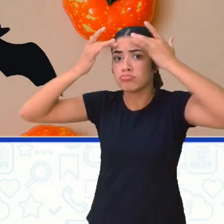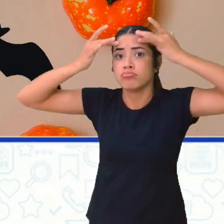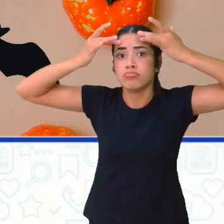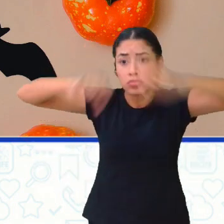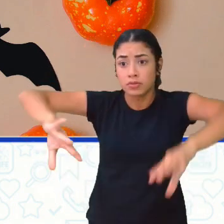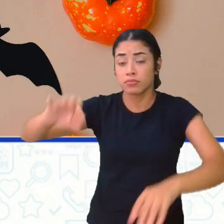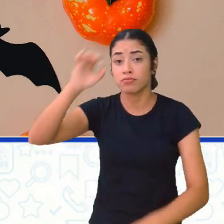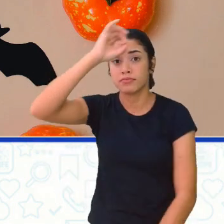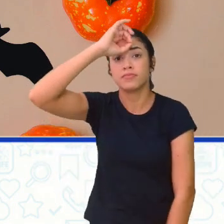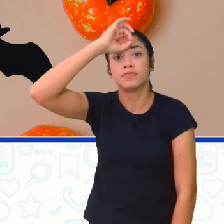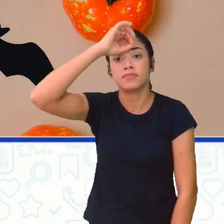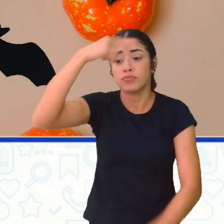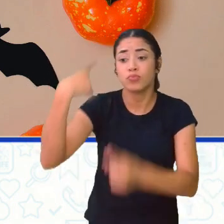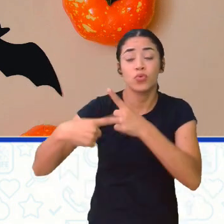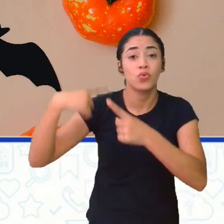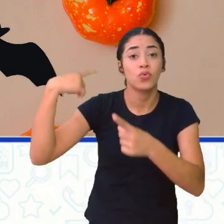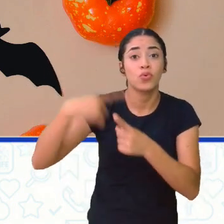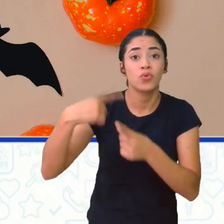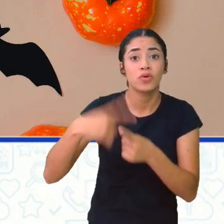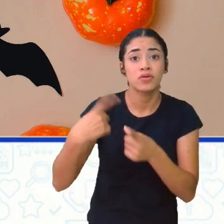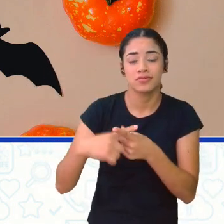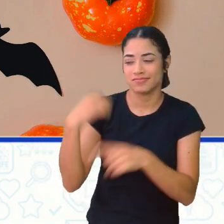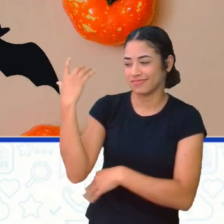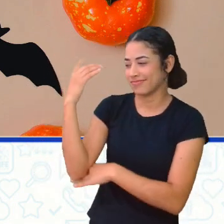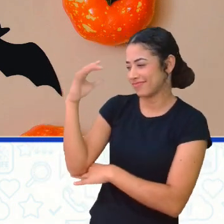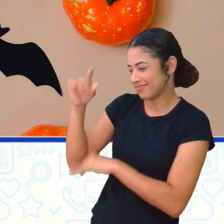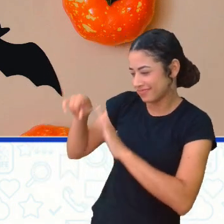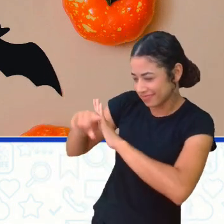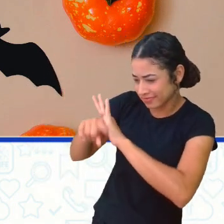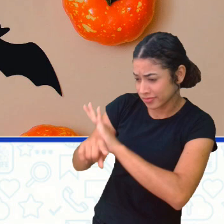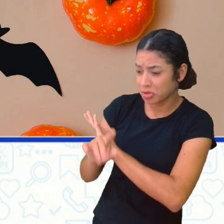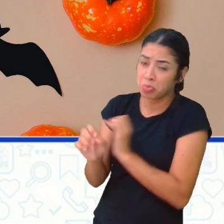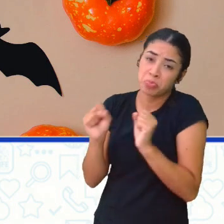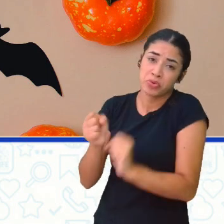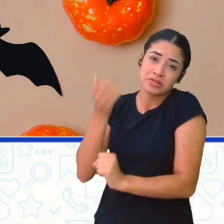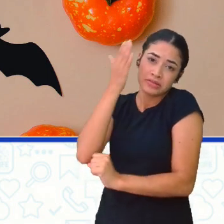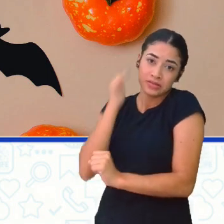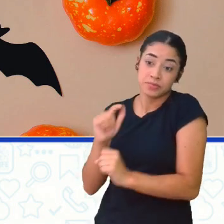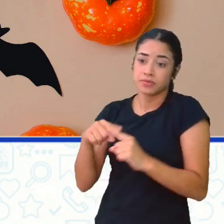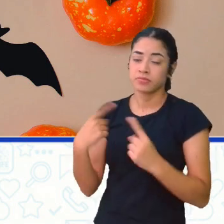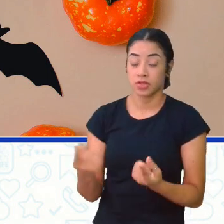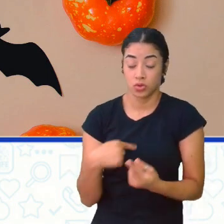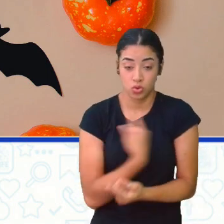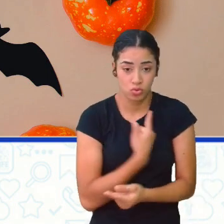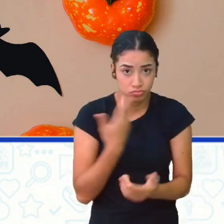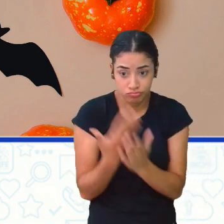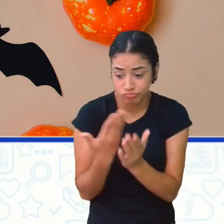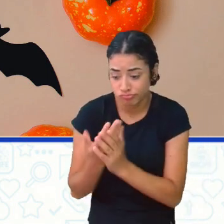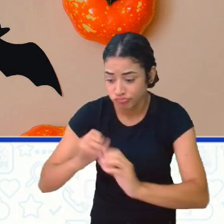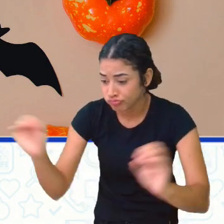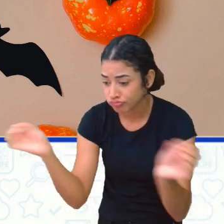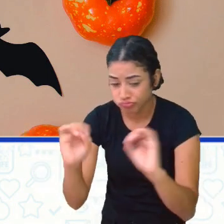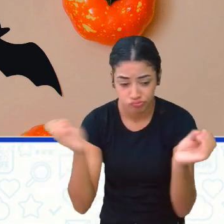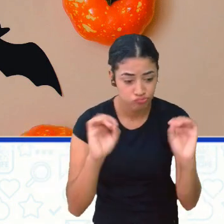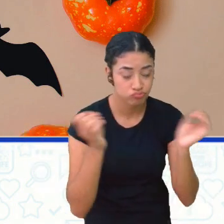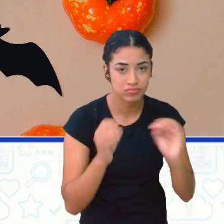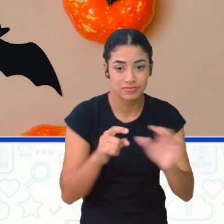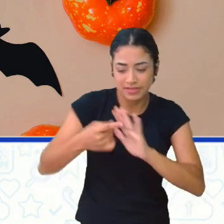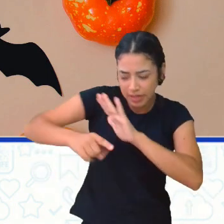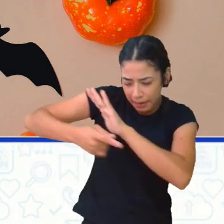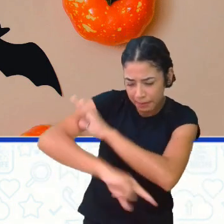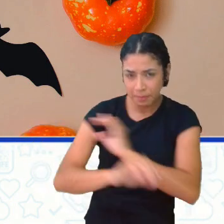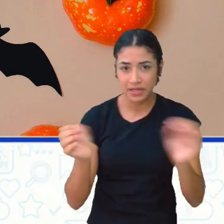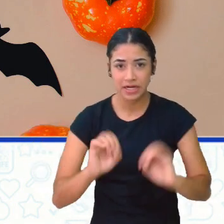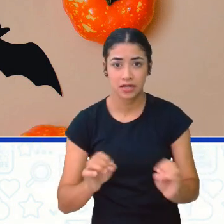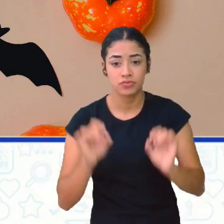De forma biológica Os cientistas devem saber Mas a gente Que não estuda Os animais A fundo A gente